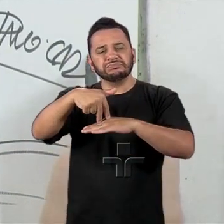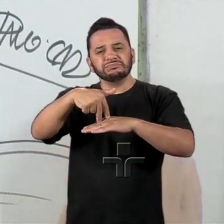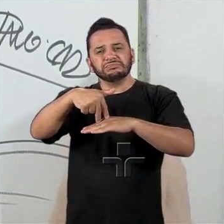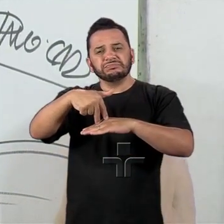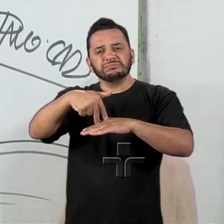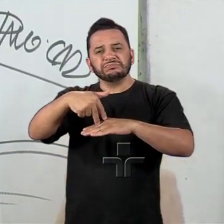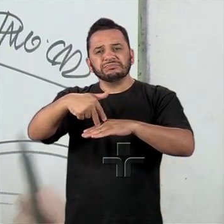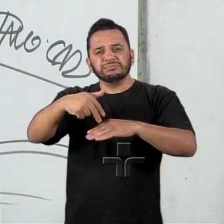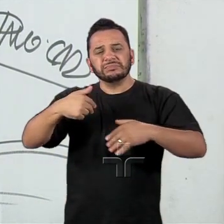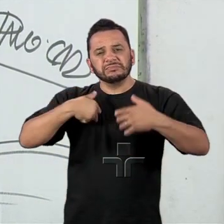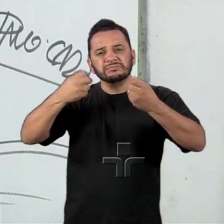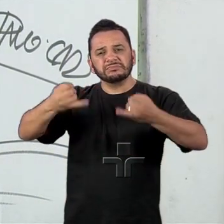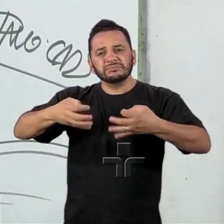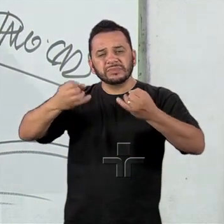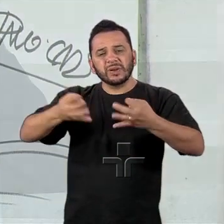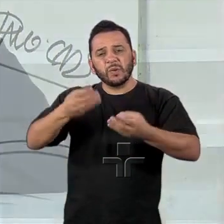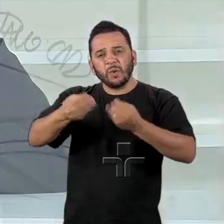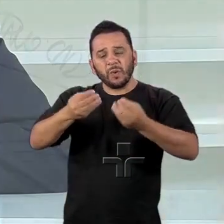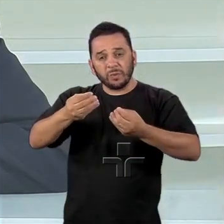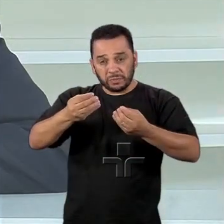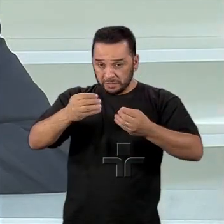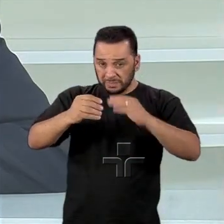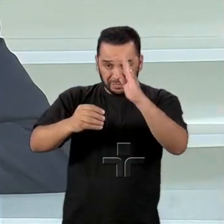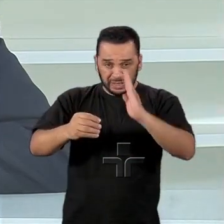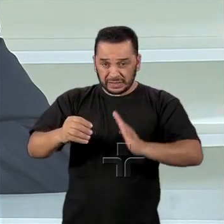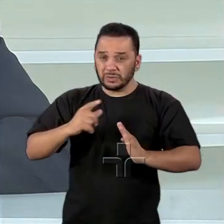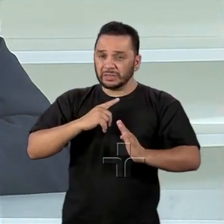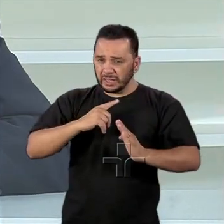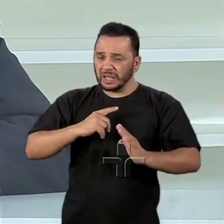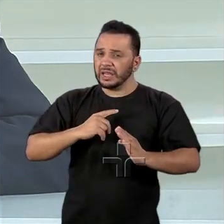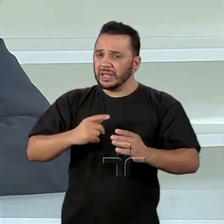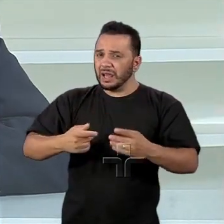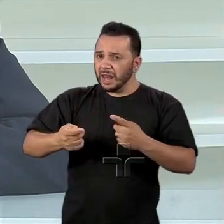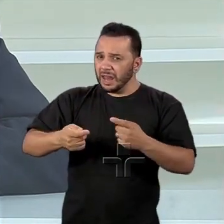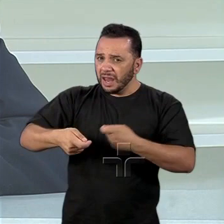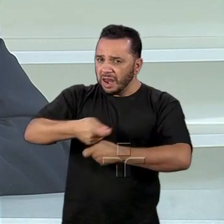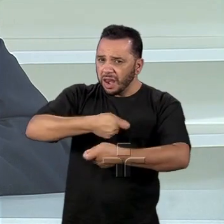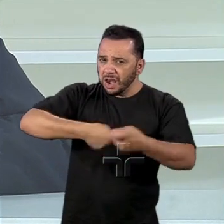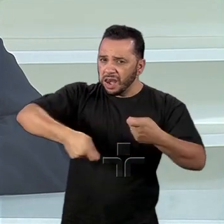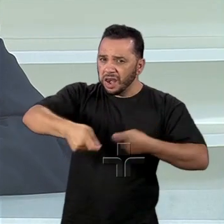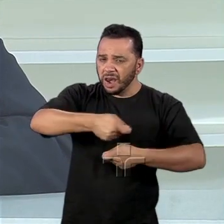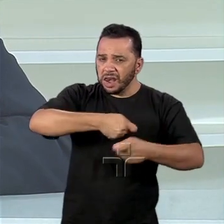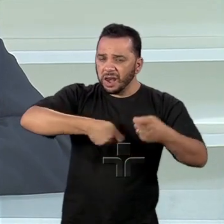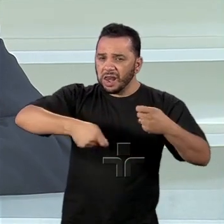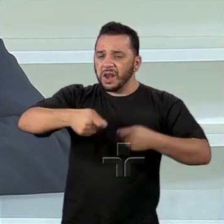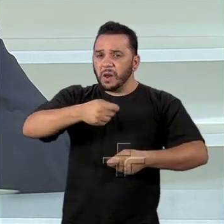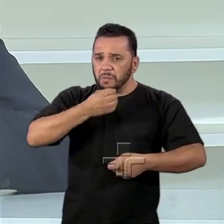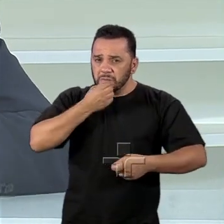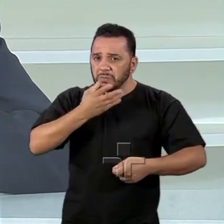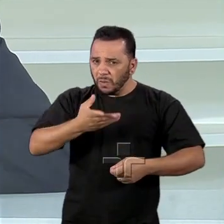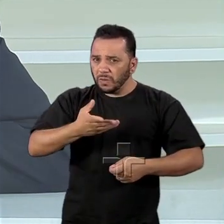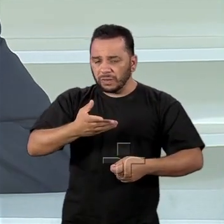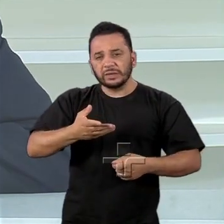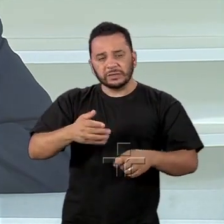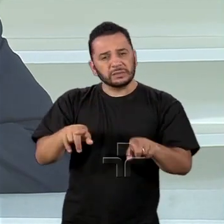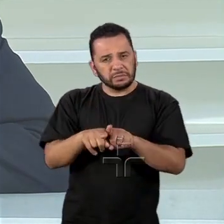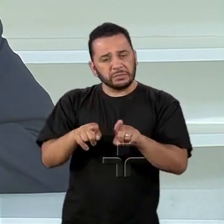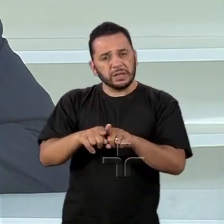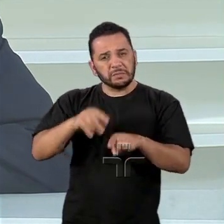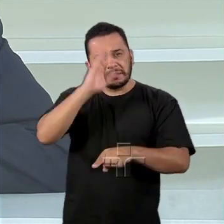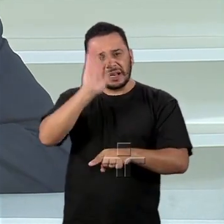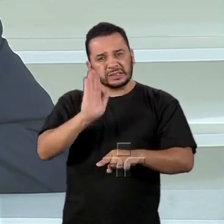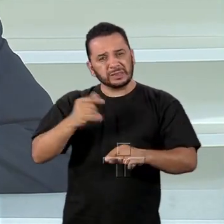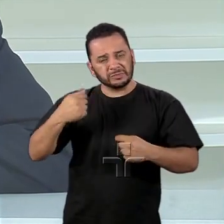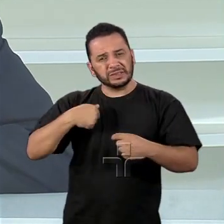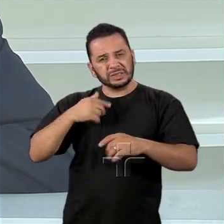do mundo. O mundo está olhando para o Brasil e espera que o Brasil tenha posições internacionais e